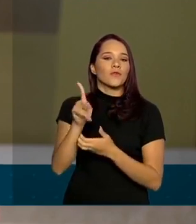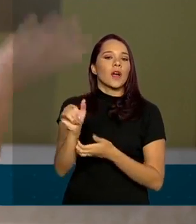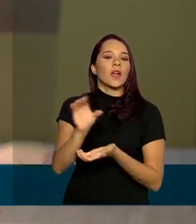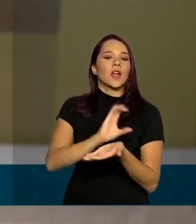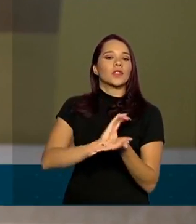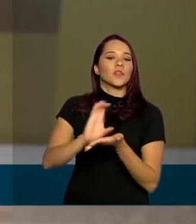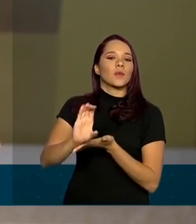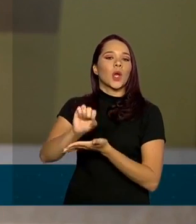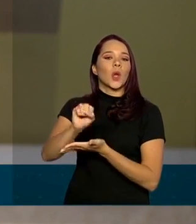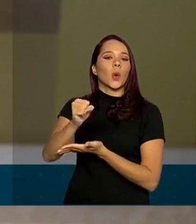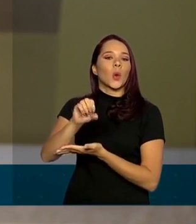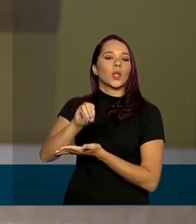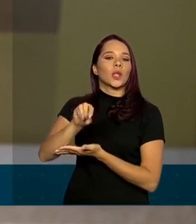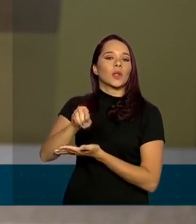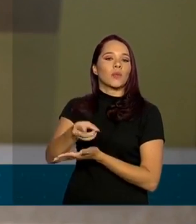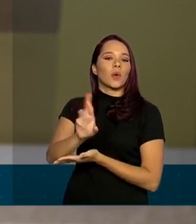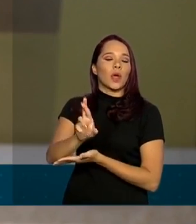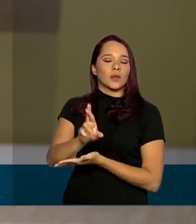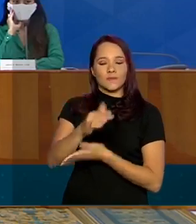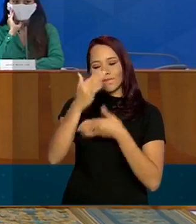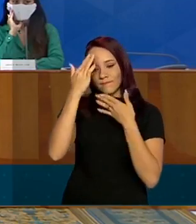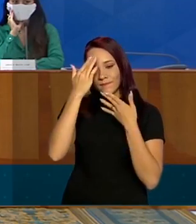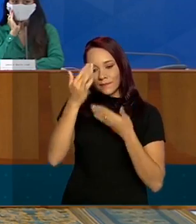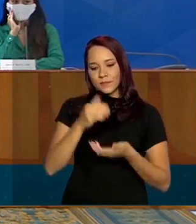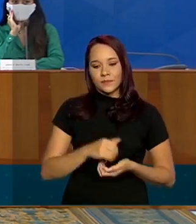80 mil reais obrigado